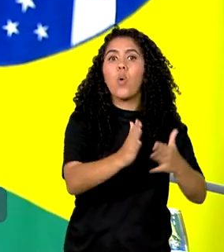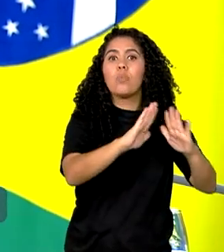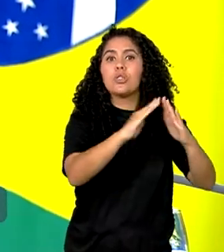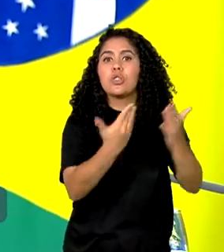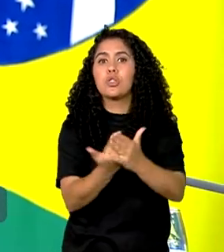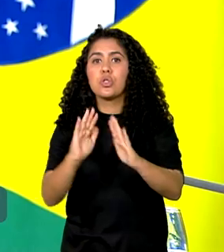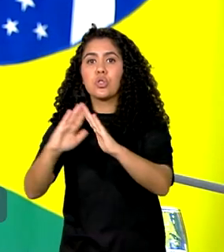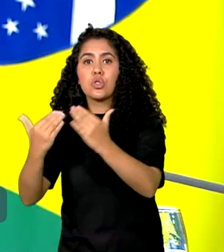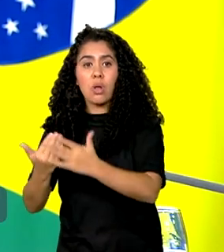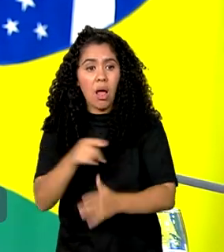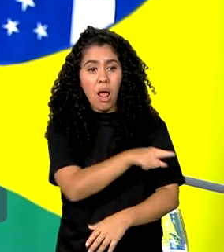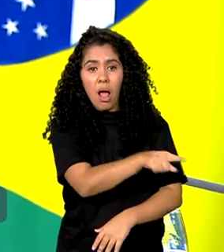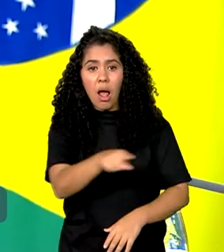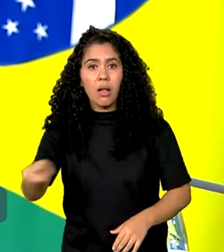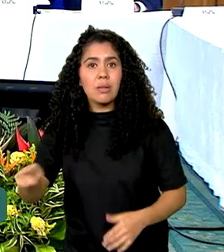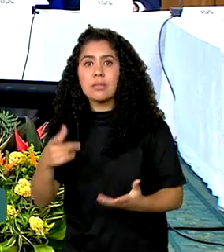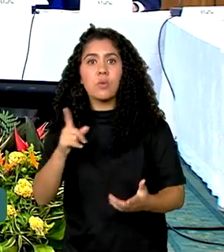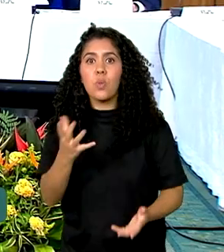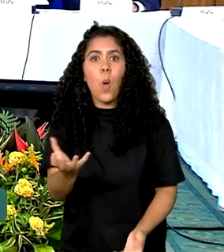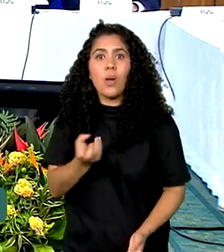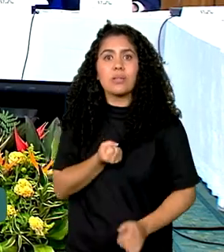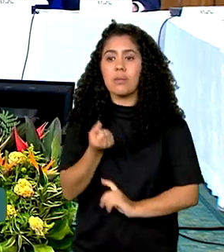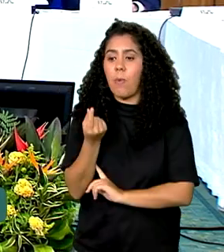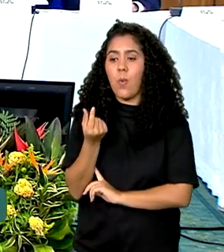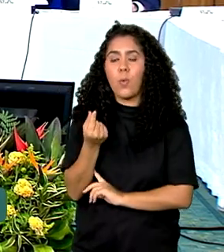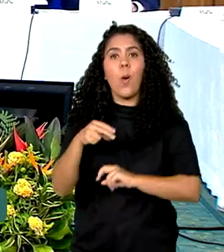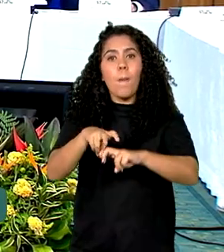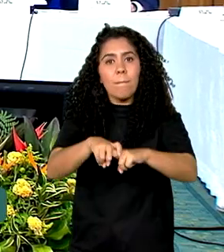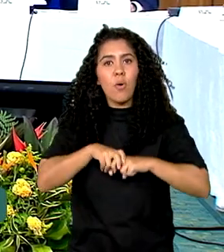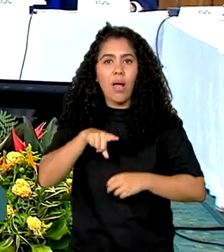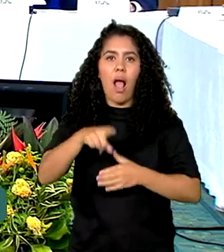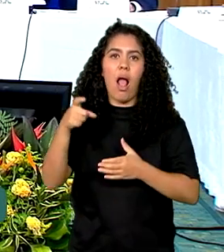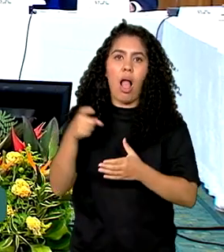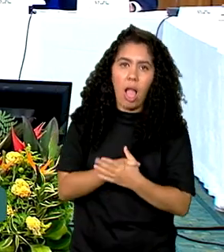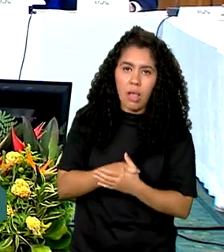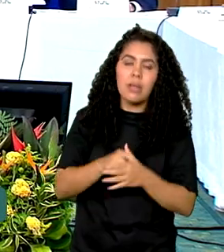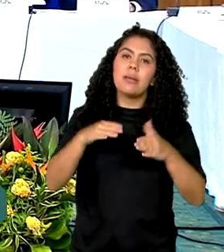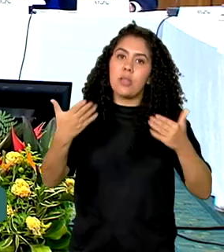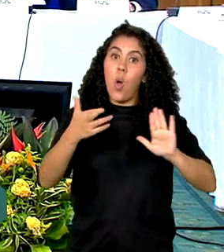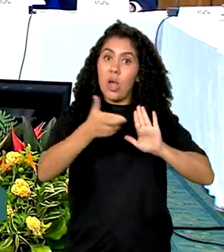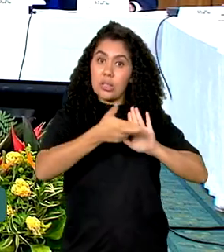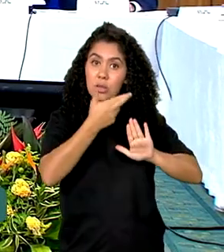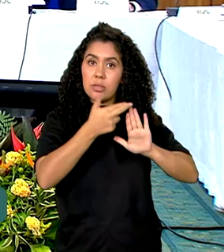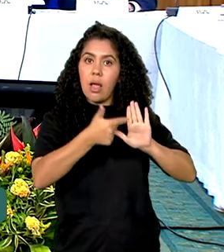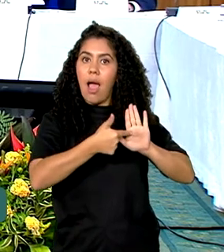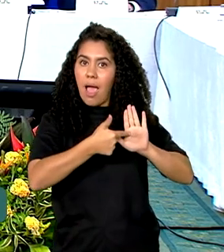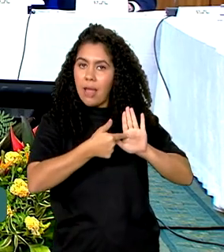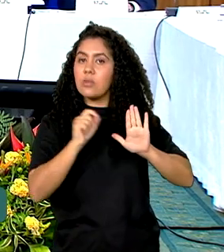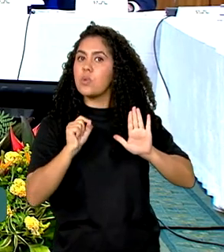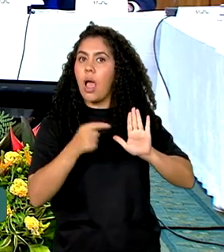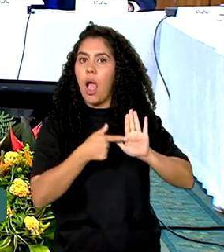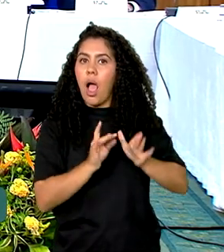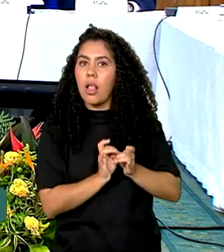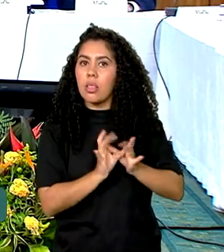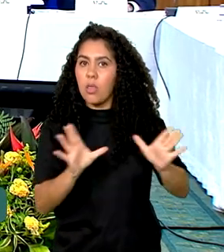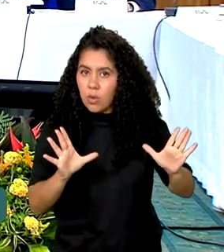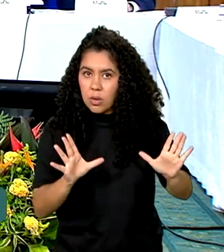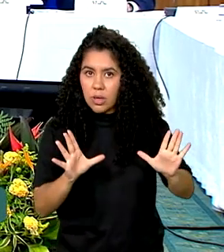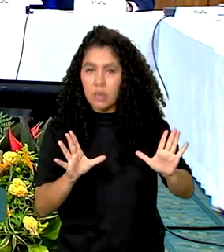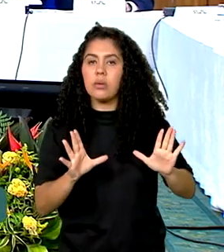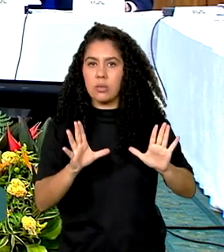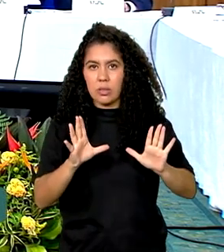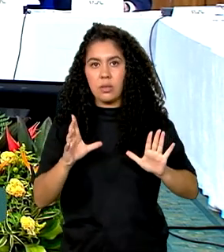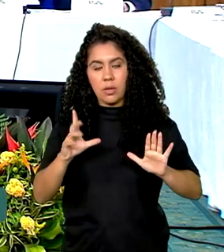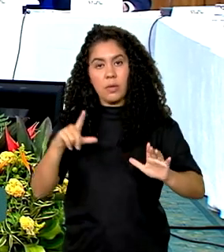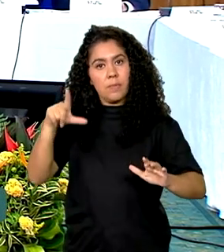deixando de receber o recurso por conta dessas pendências. Então essa resolução vai permitir que a partir de uma ação junto,